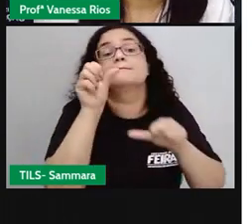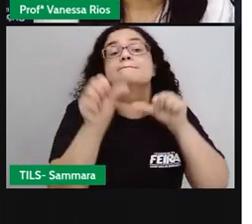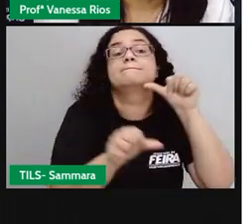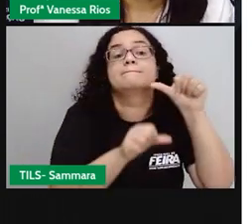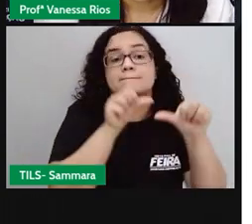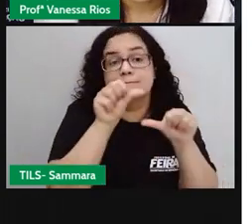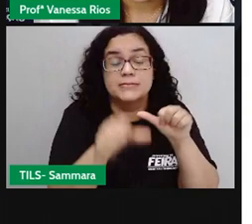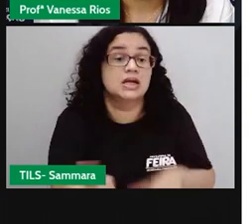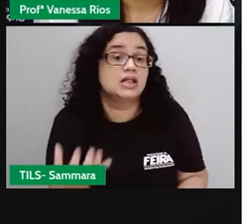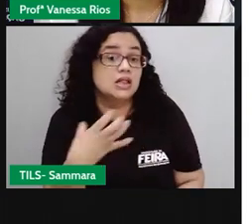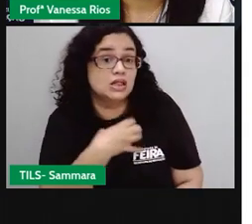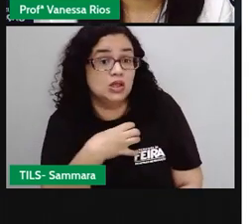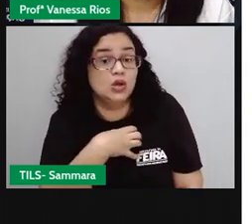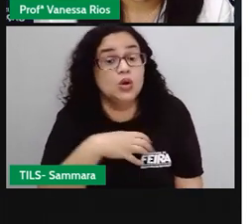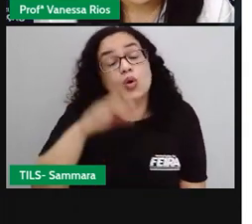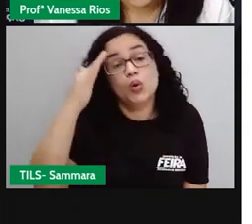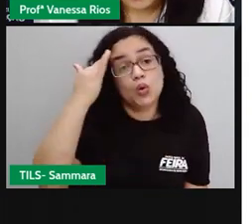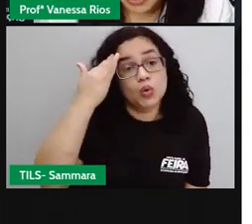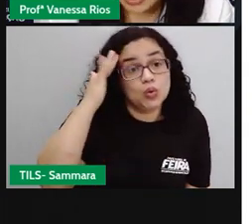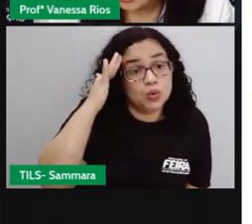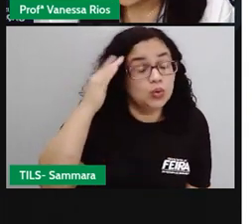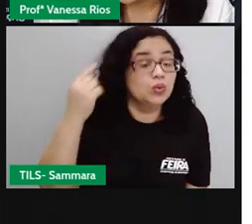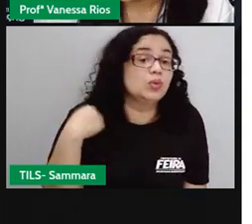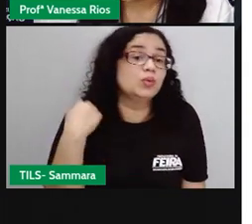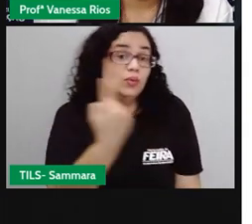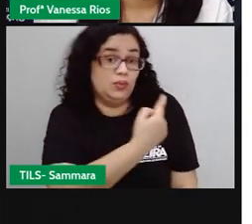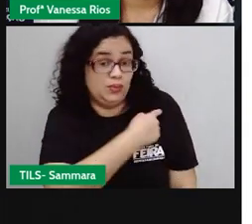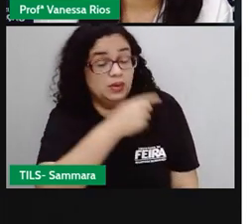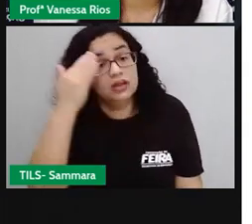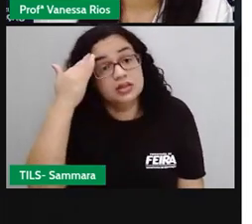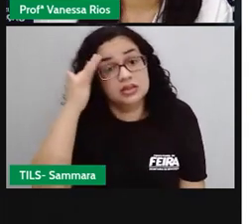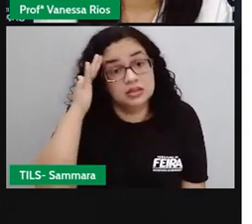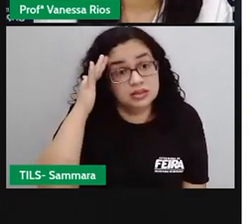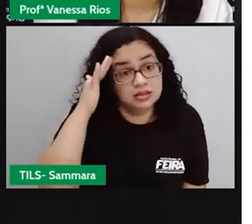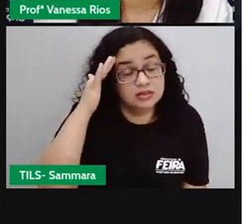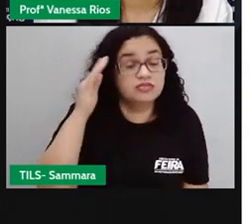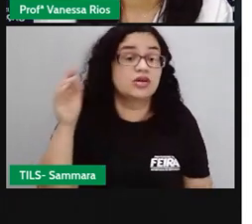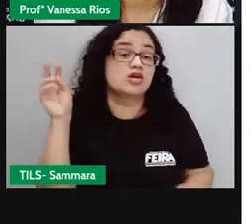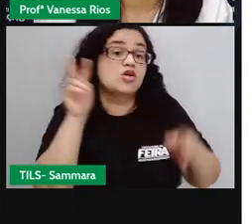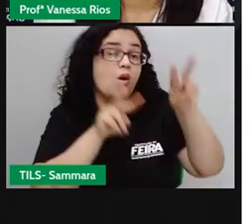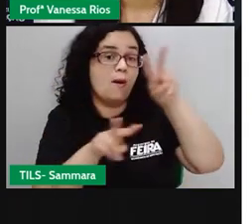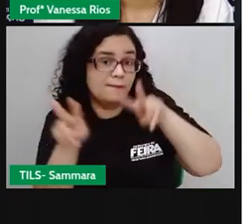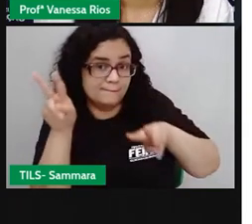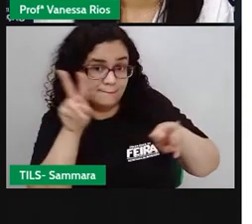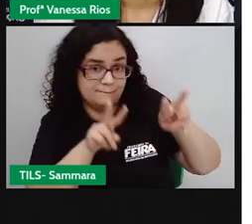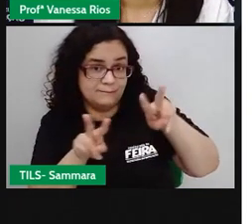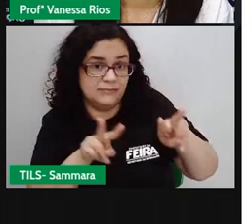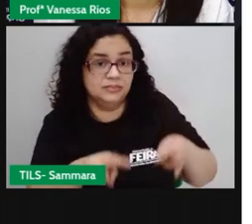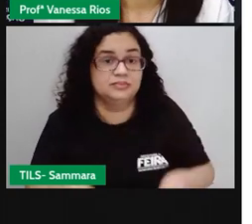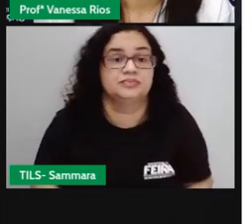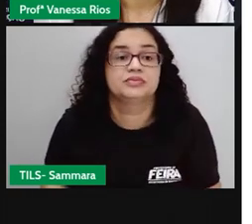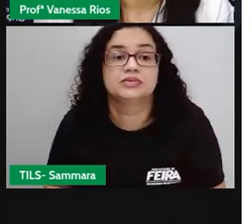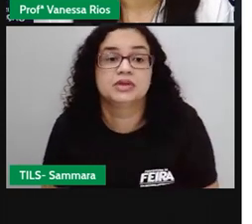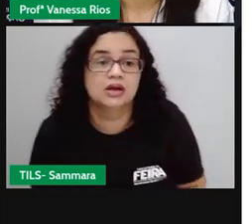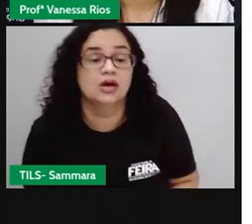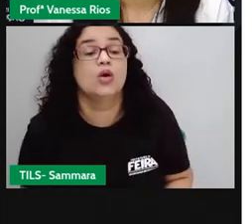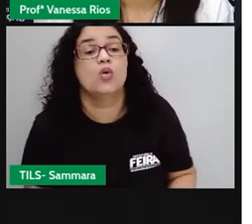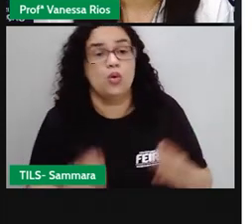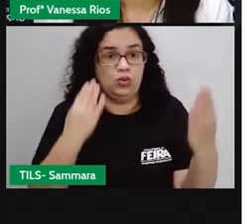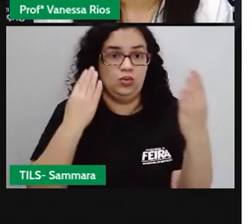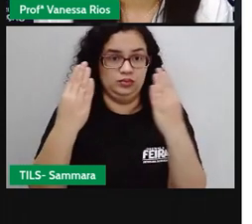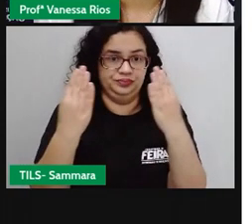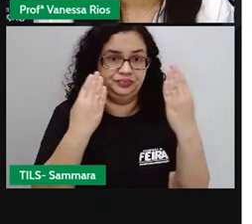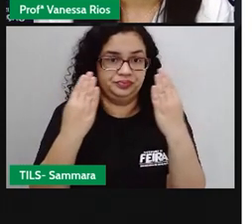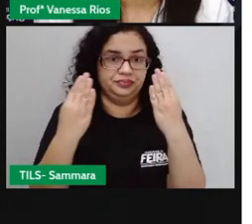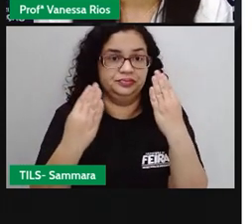completamente o nosso entendimento, a nossa compreensão. A gente vai observar, fazendo agora uma